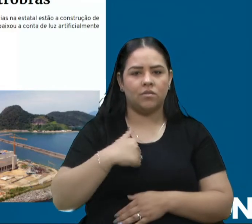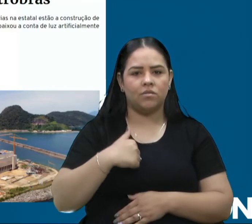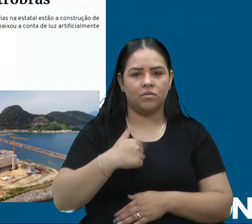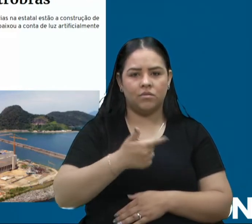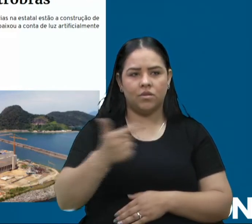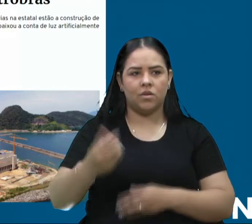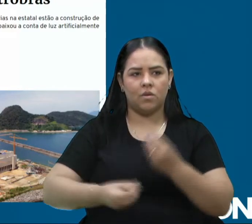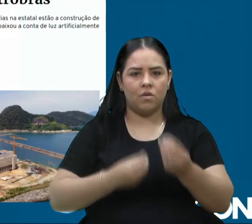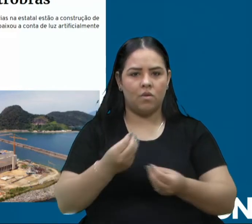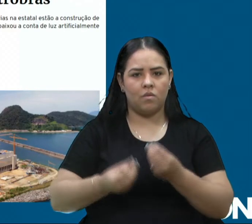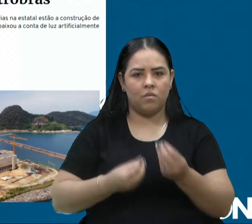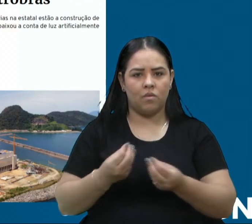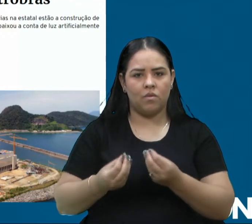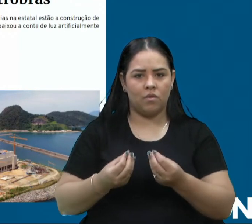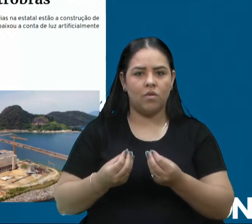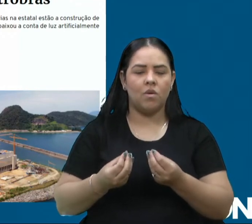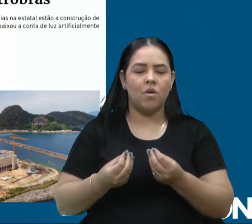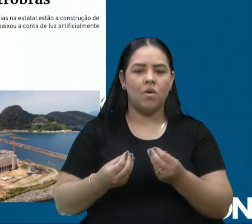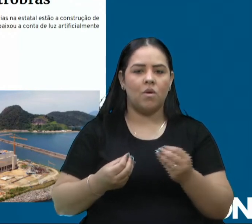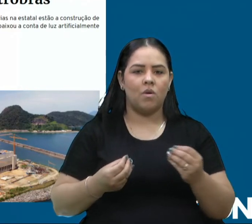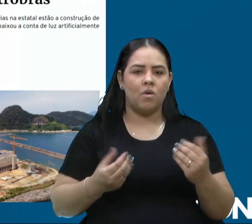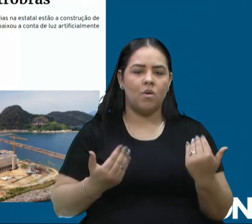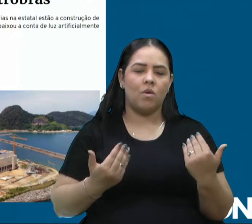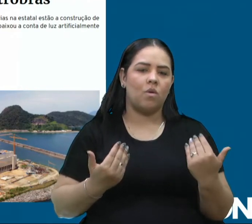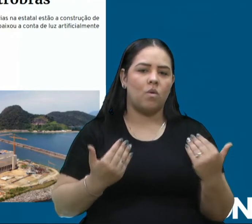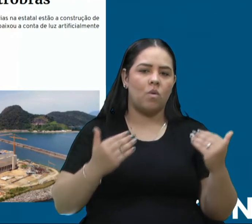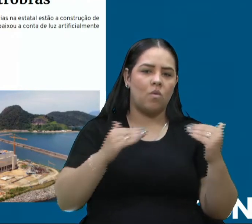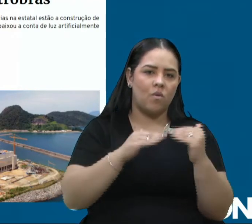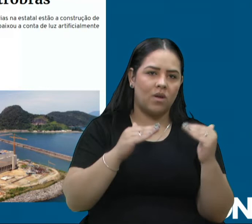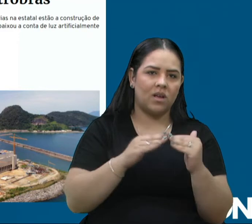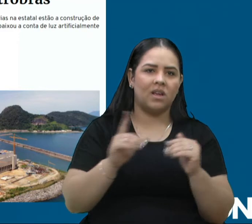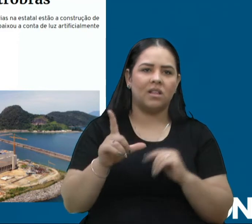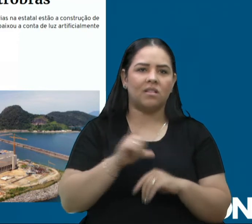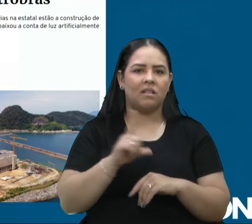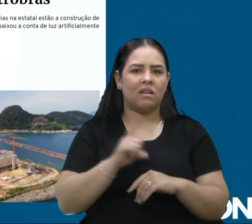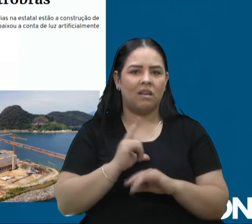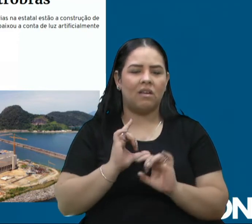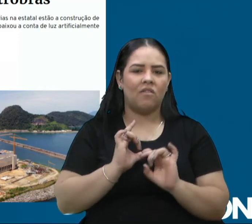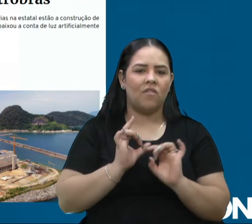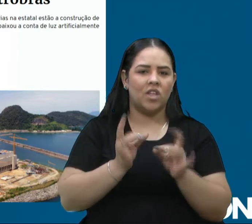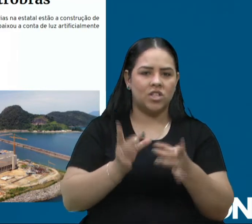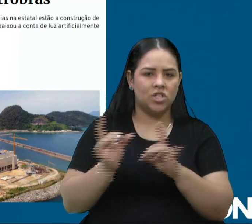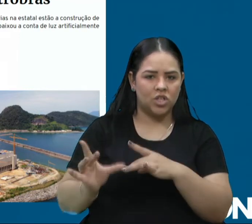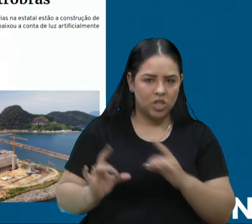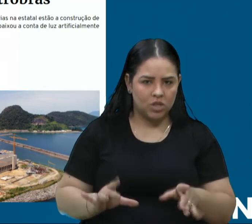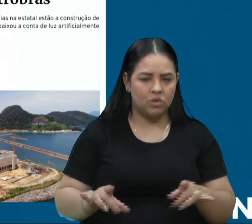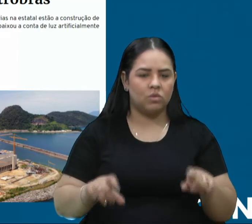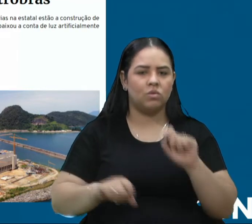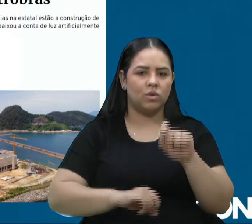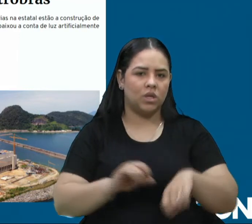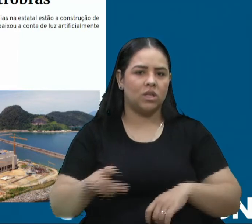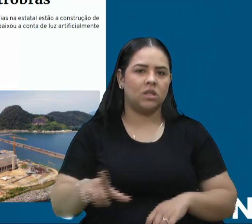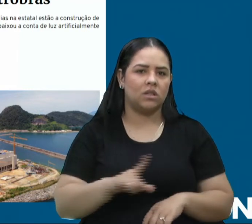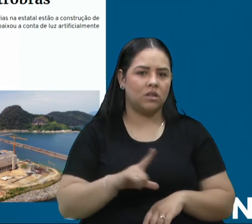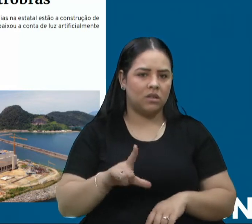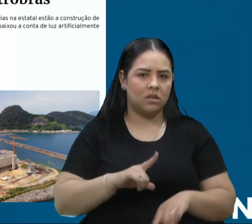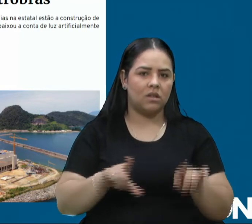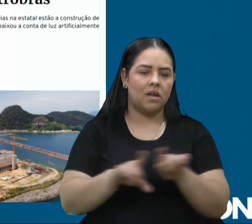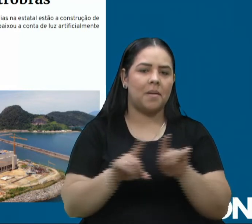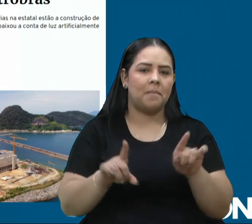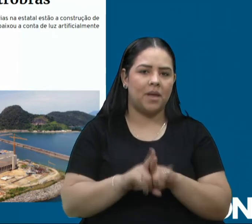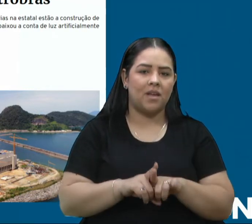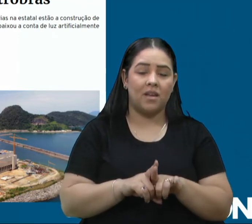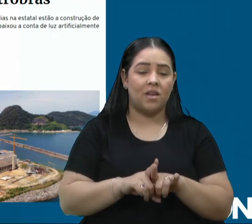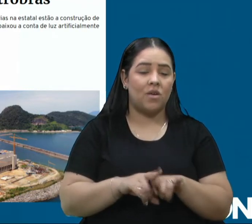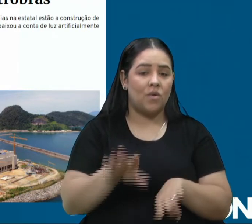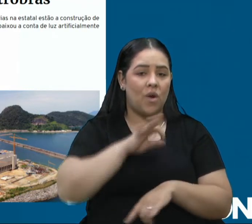de aliança, são medidas socialistas para controle de preços que geram, como a gente sabe, antiliberais, desgraças econômicas, como a